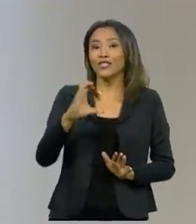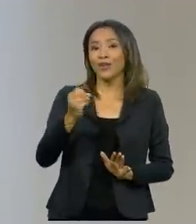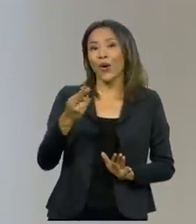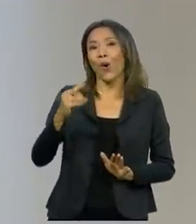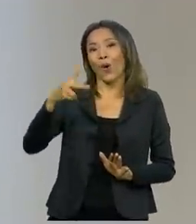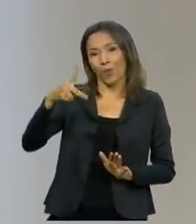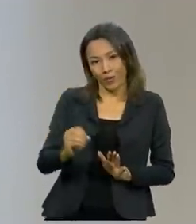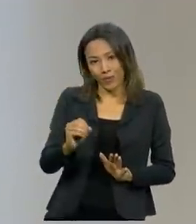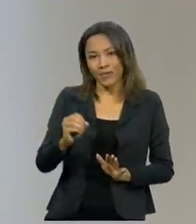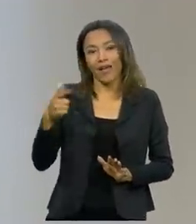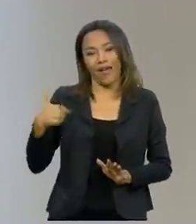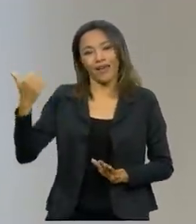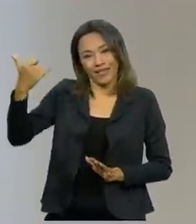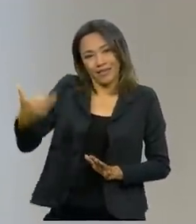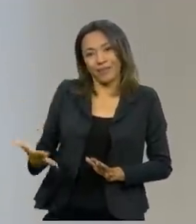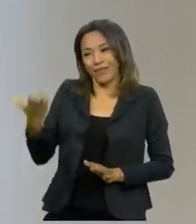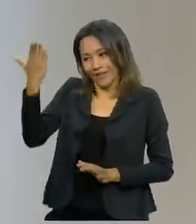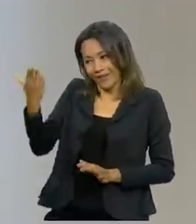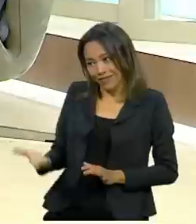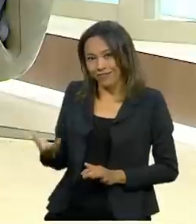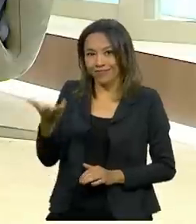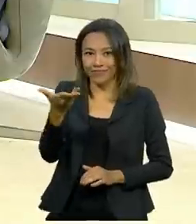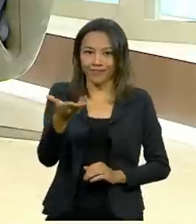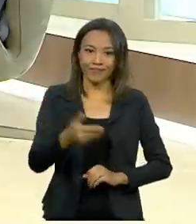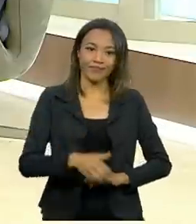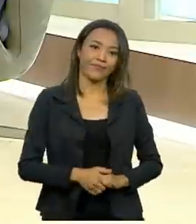explica pra gente agora o Marco Aurélio Safad.